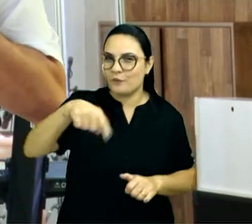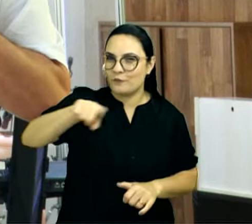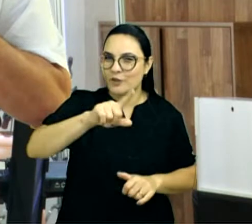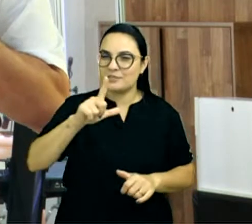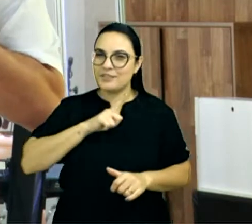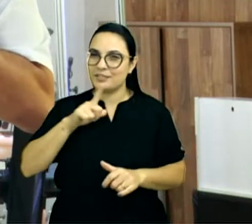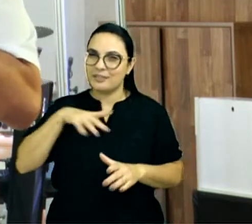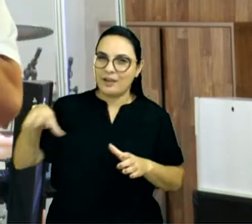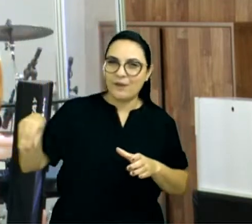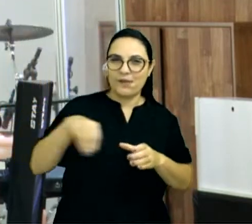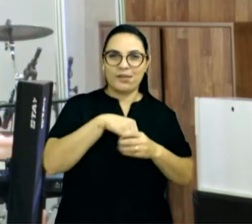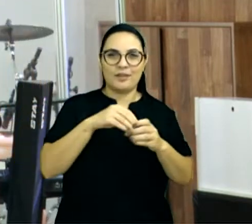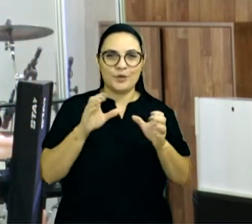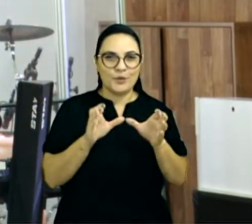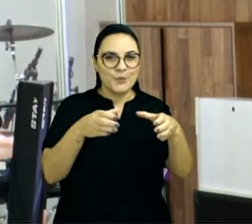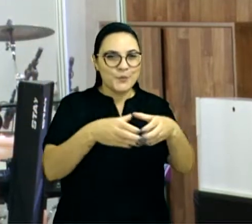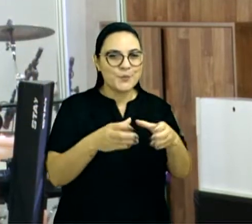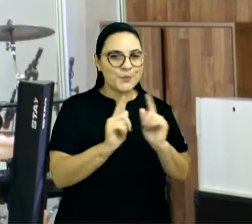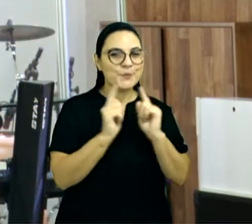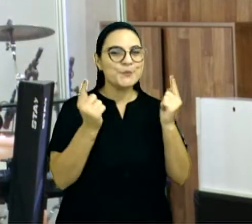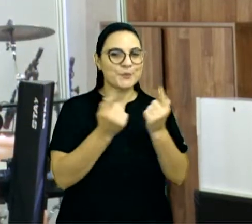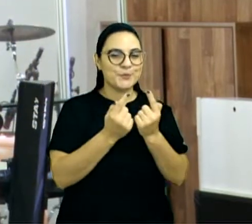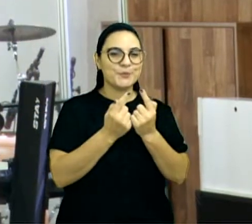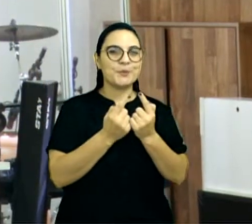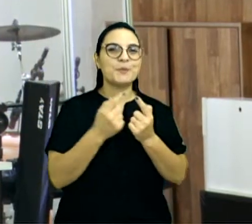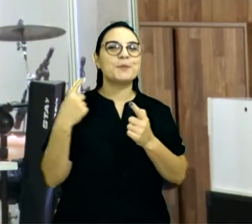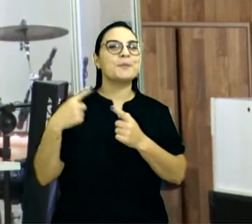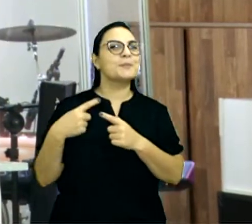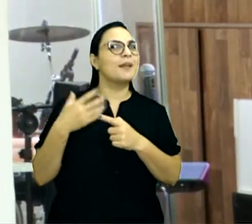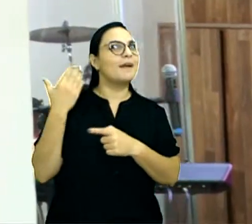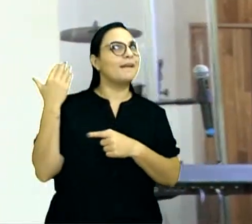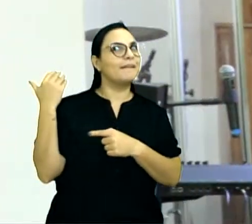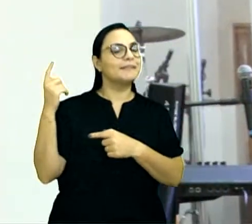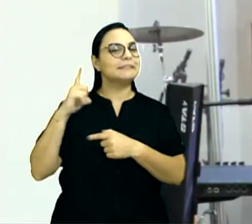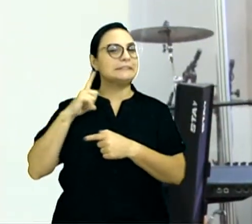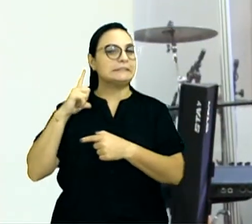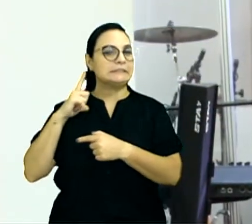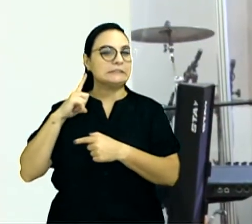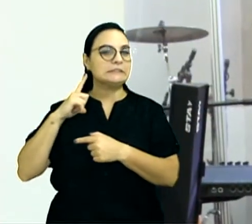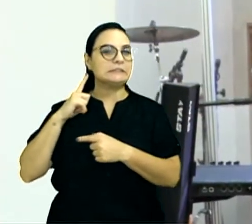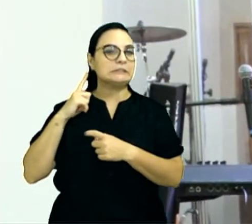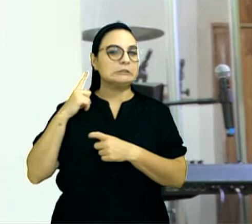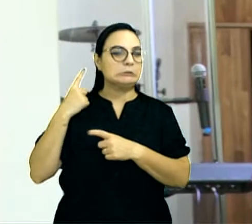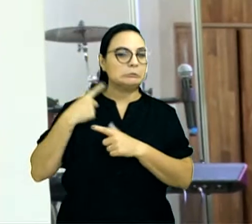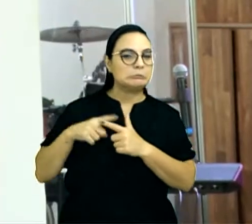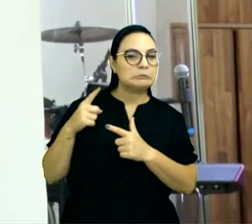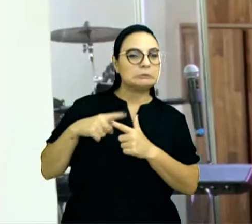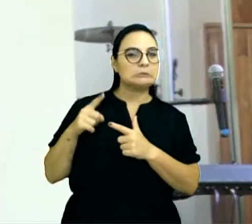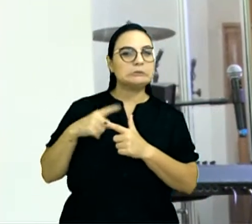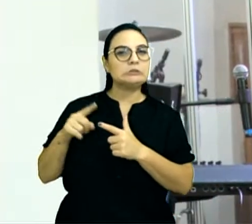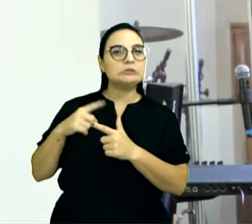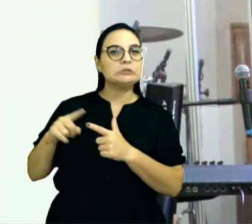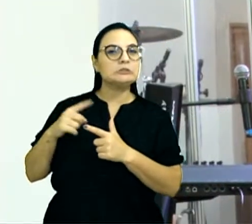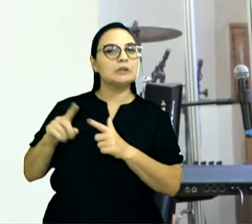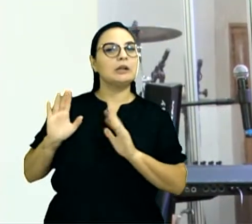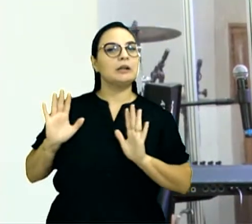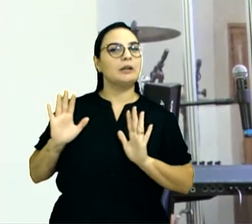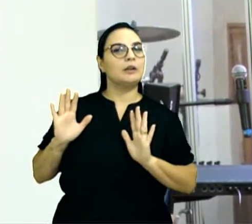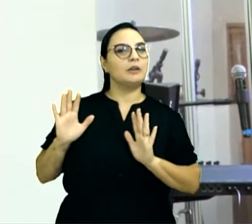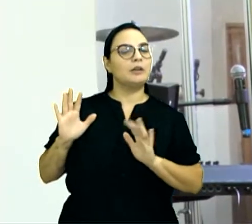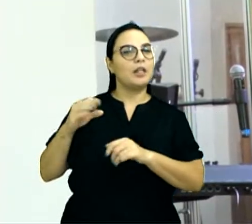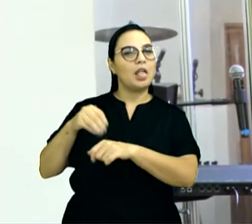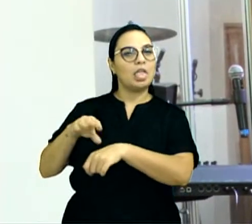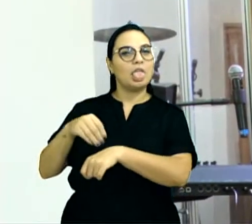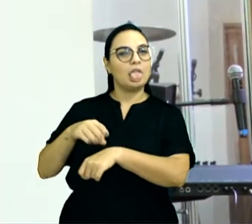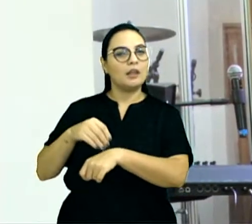e você vai saber o local para não acontecer o que aconteceu na vez passada, que deram lá a pista,